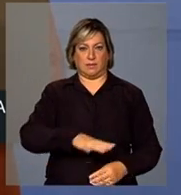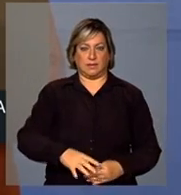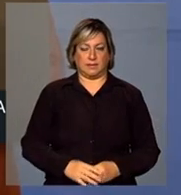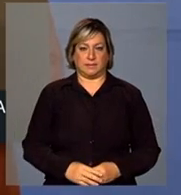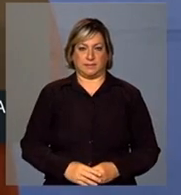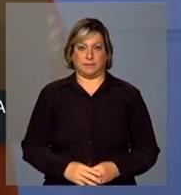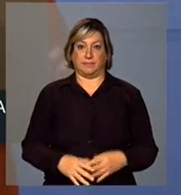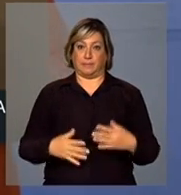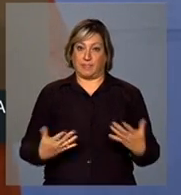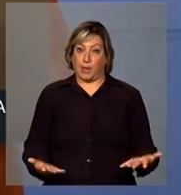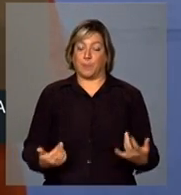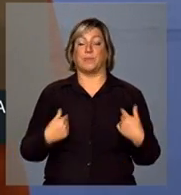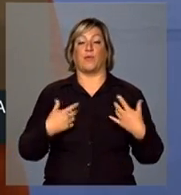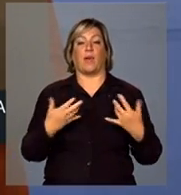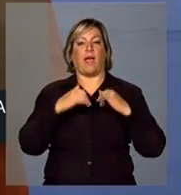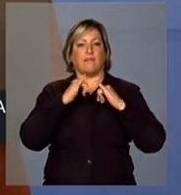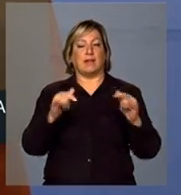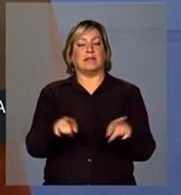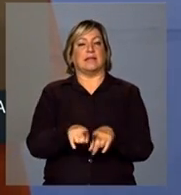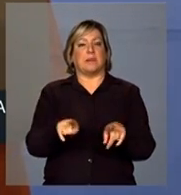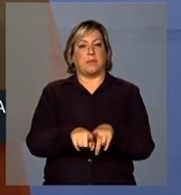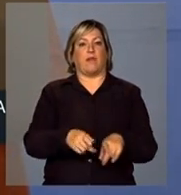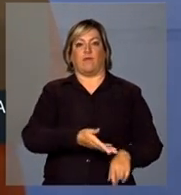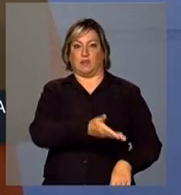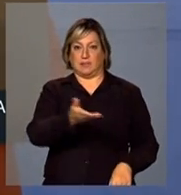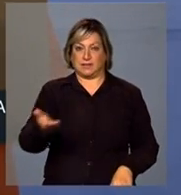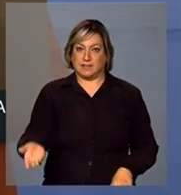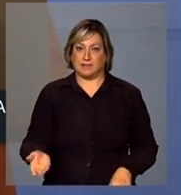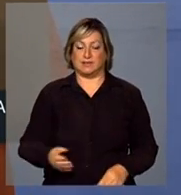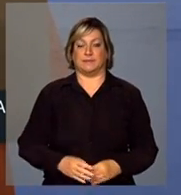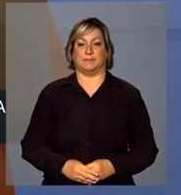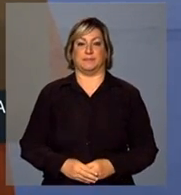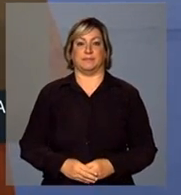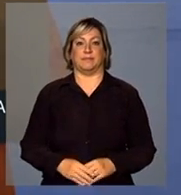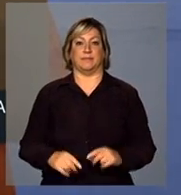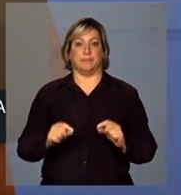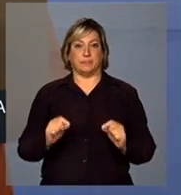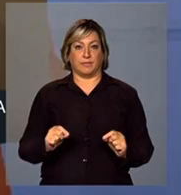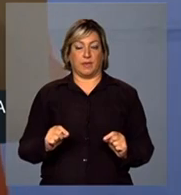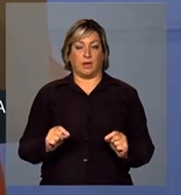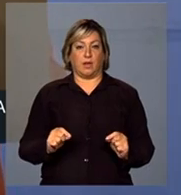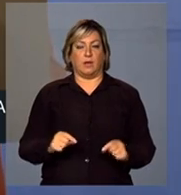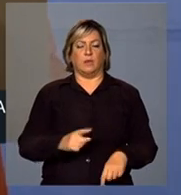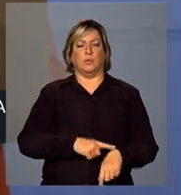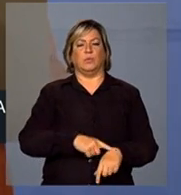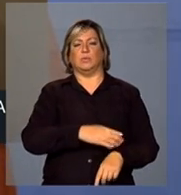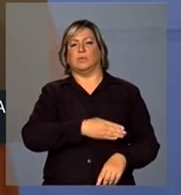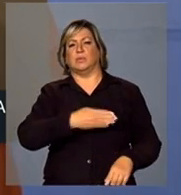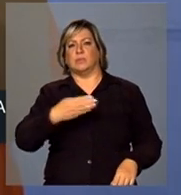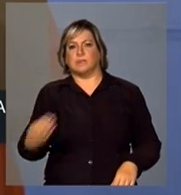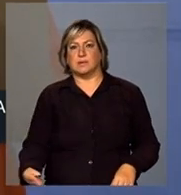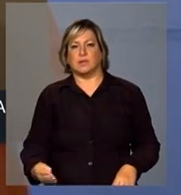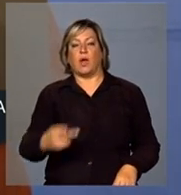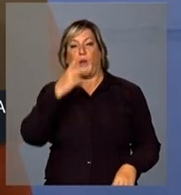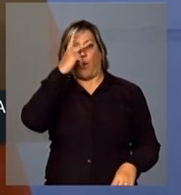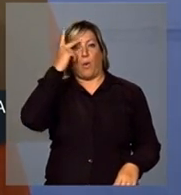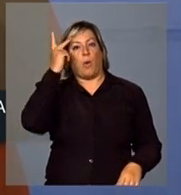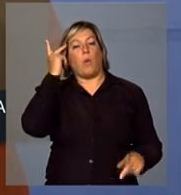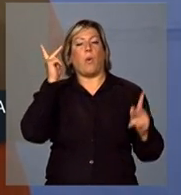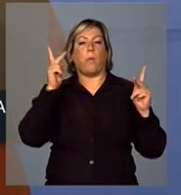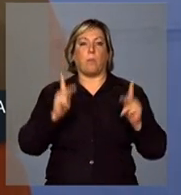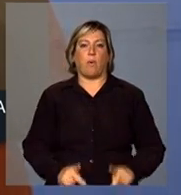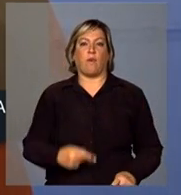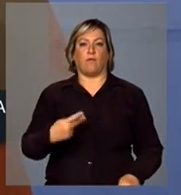Bom, eu queria dizer também para vocês que, durante muito tempo, povo nordestino